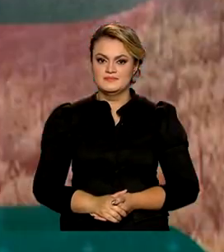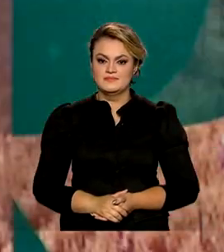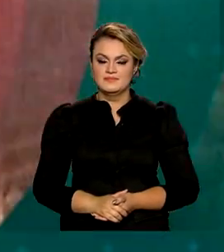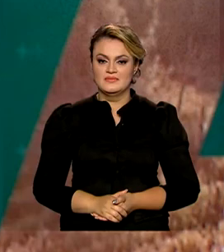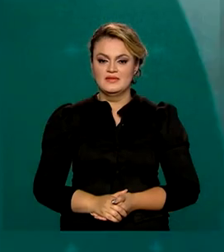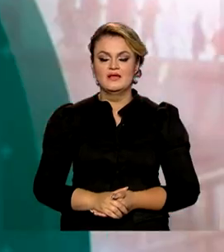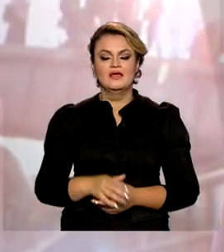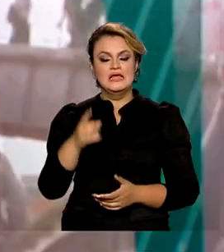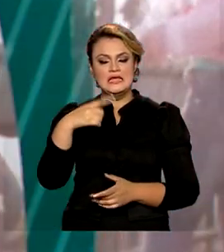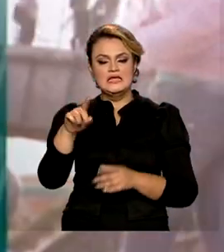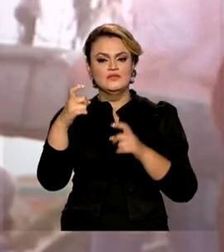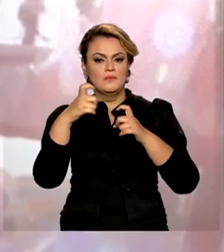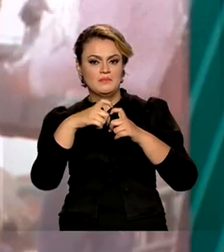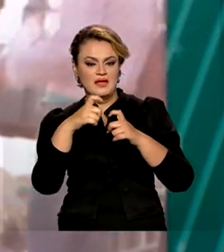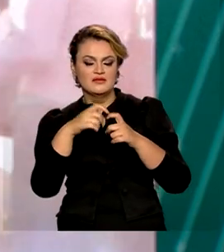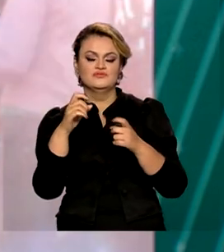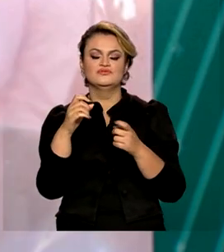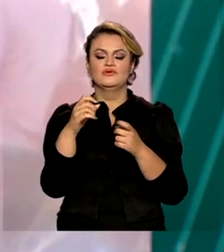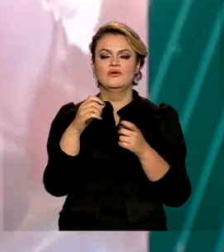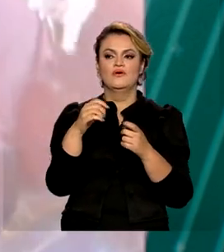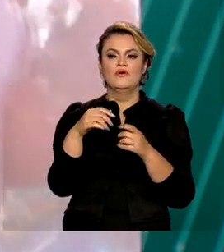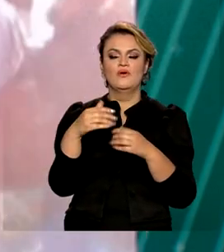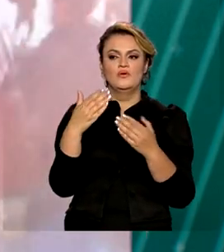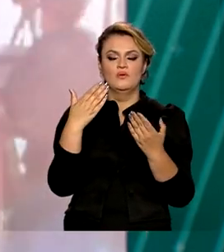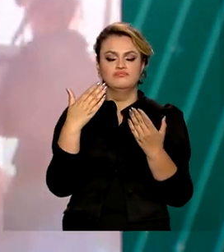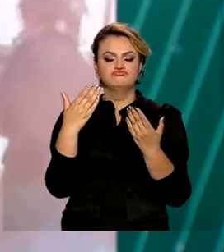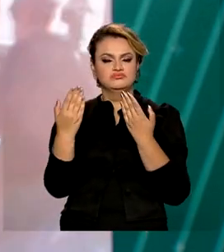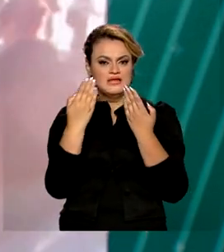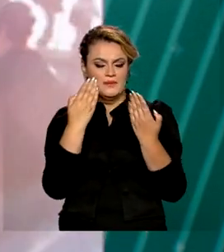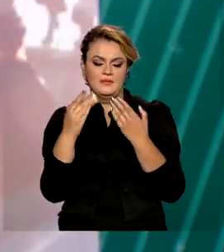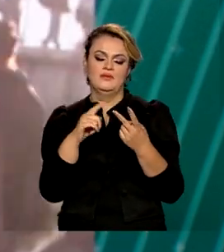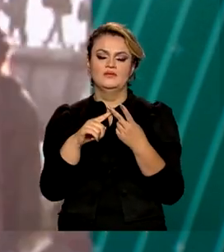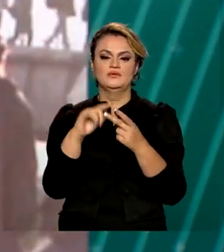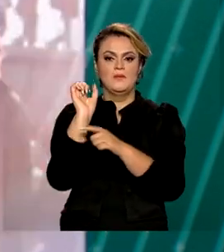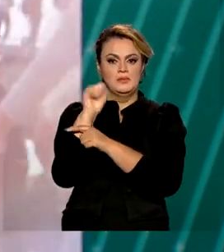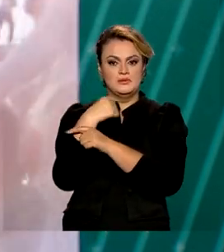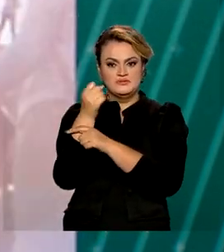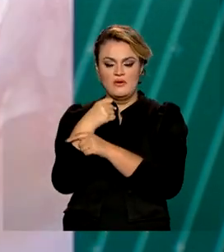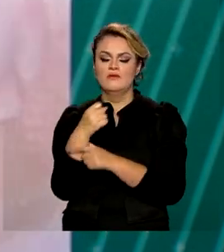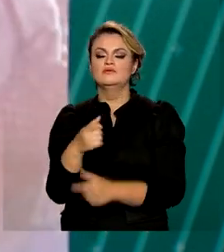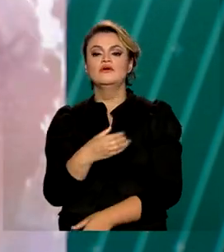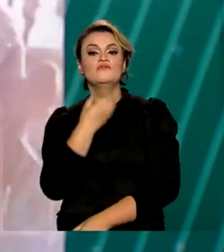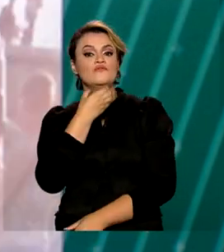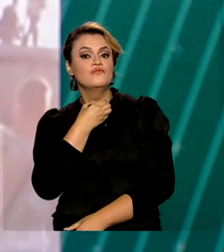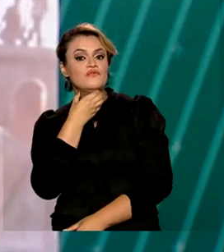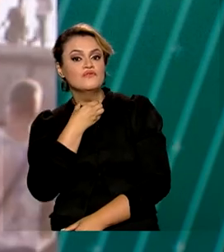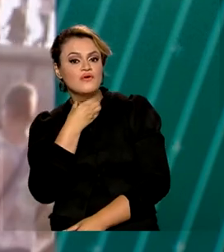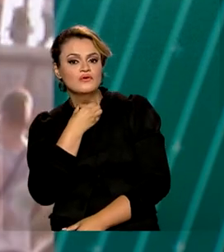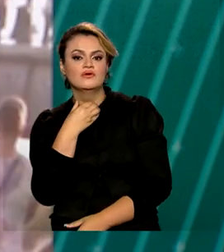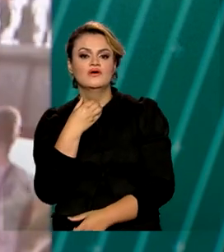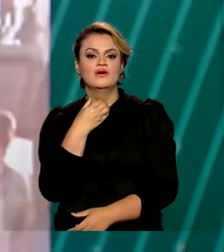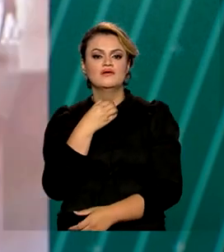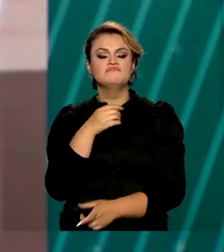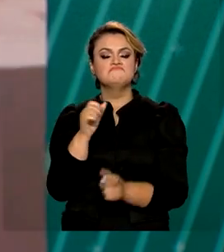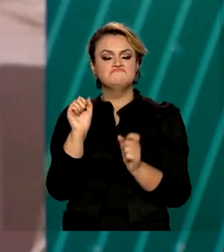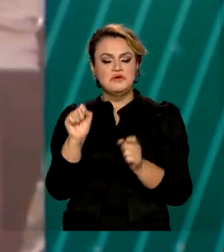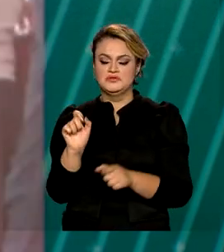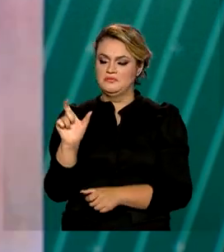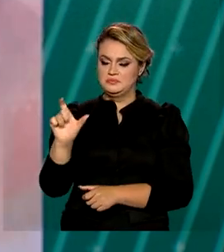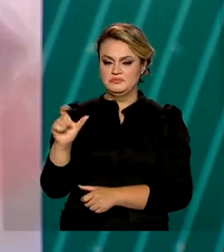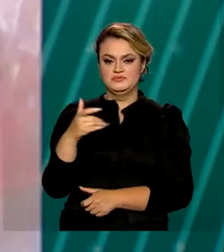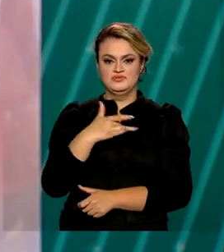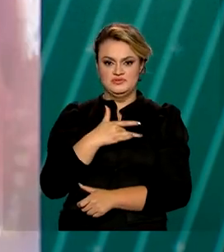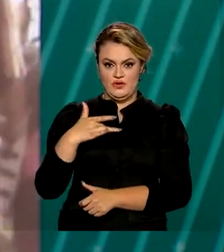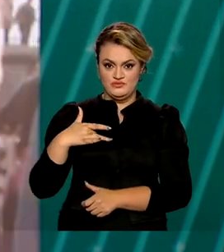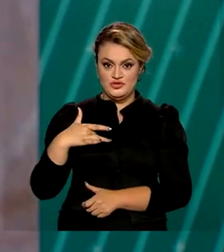Consultas e sessões com psicólogos, fonoaudiólogos, terapeutas ocupacionais e fisioterapeutas vão